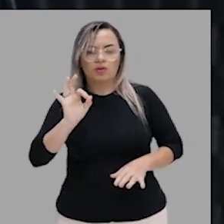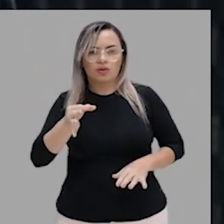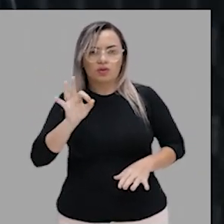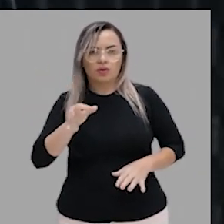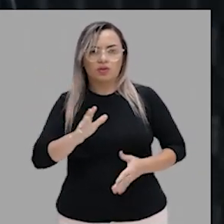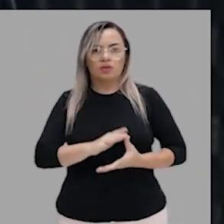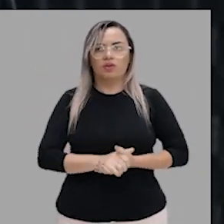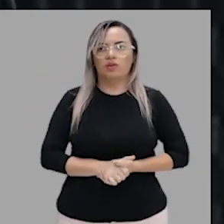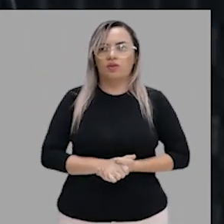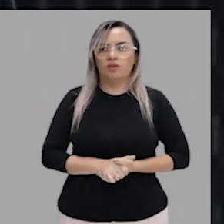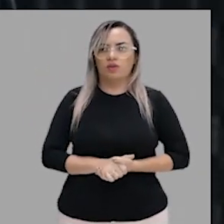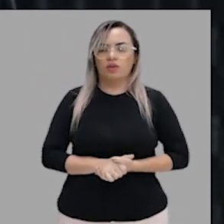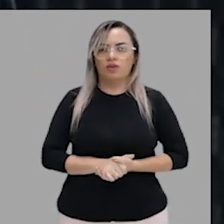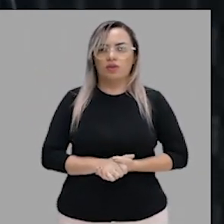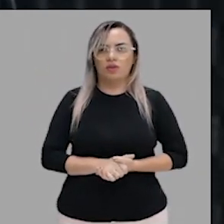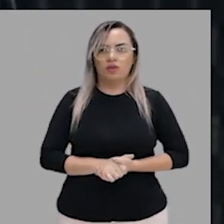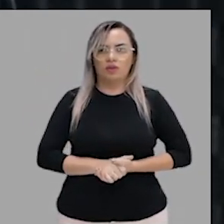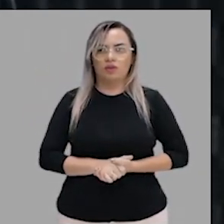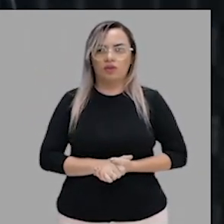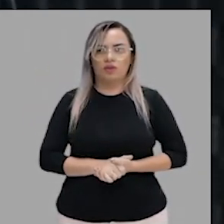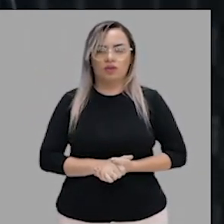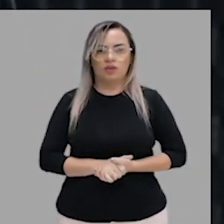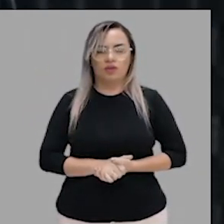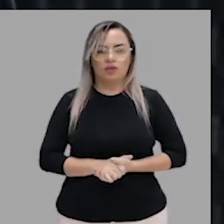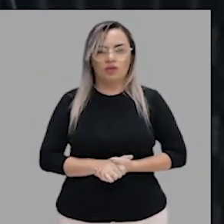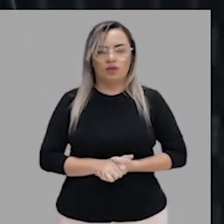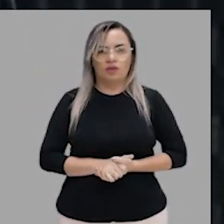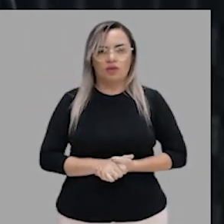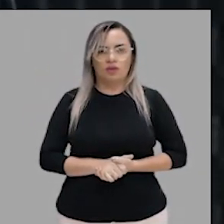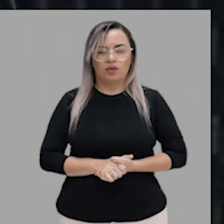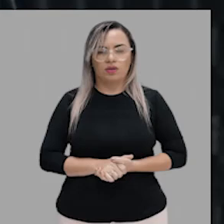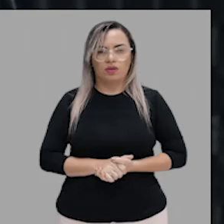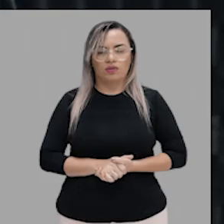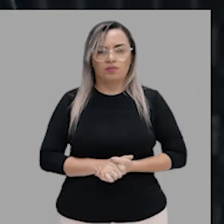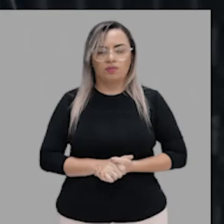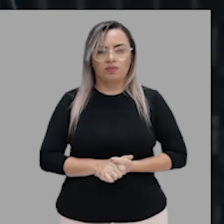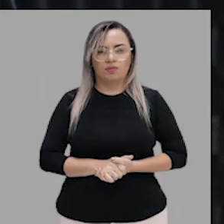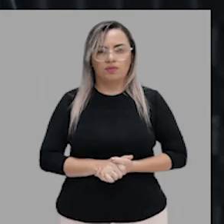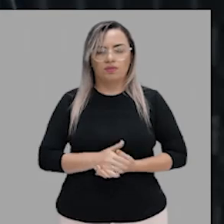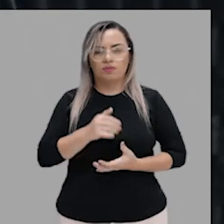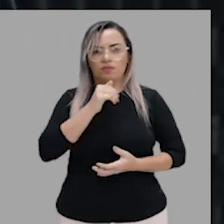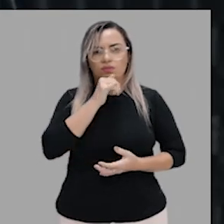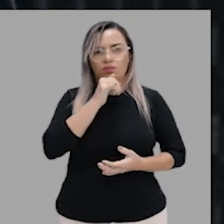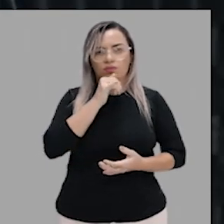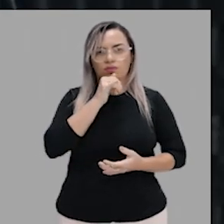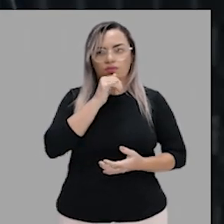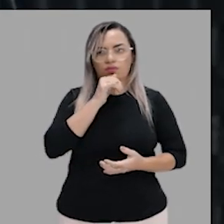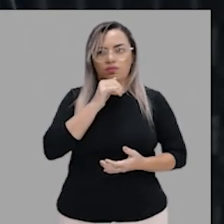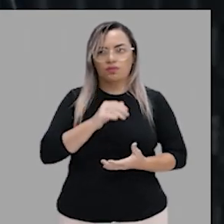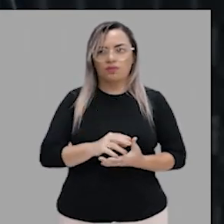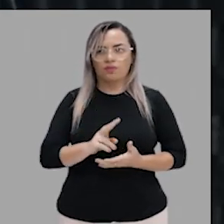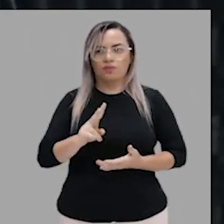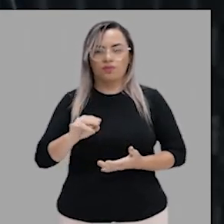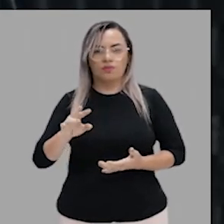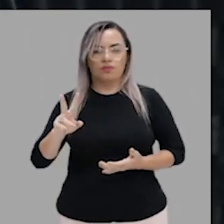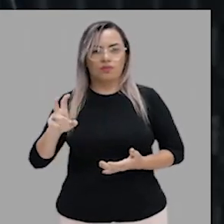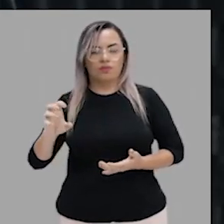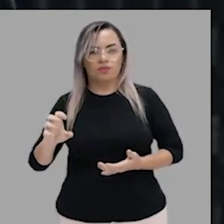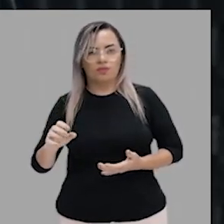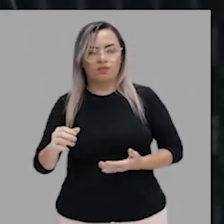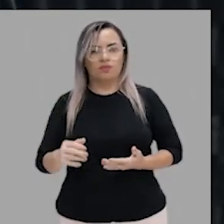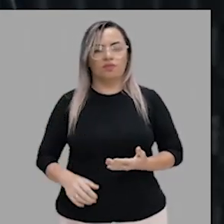ni não existe, nunca. Ni rua, ni casa, vive ni shopping, vive ni celular,